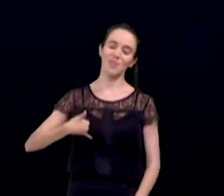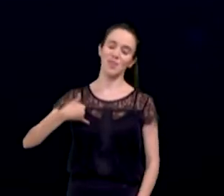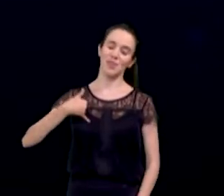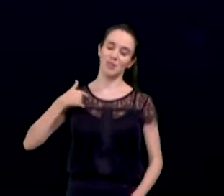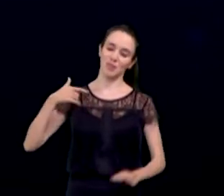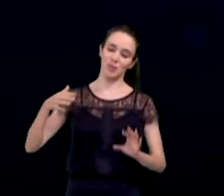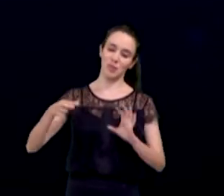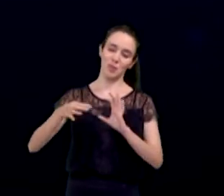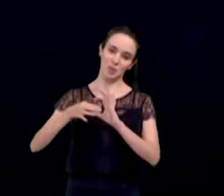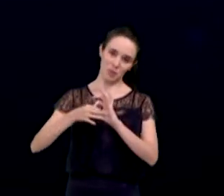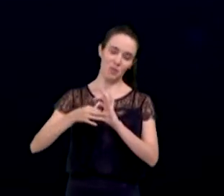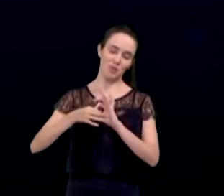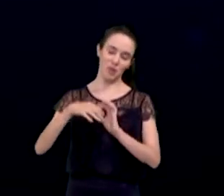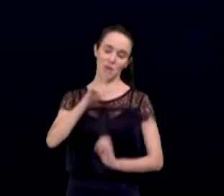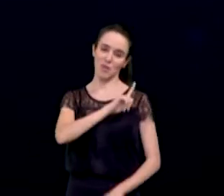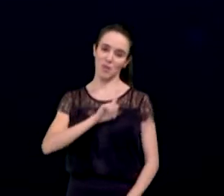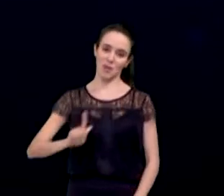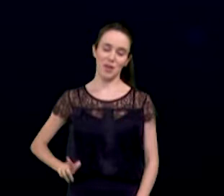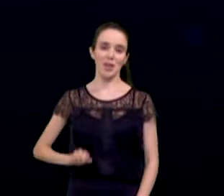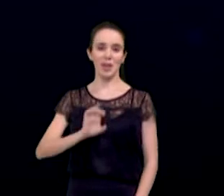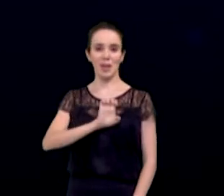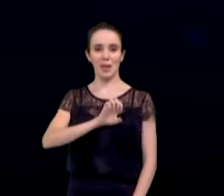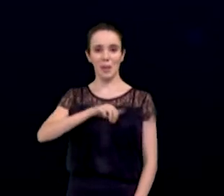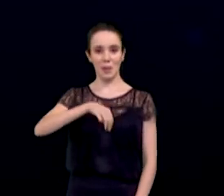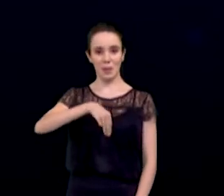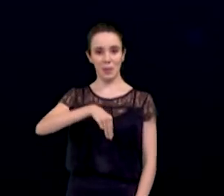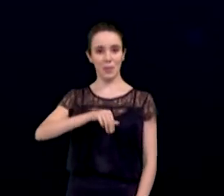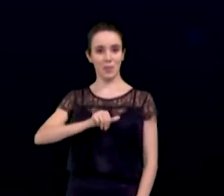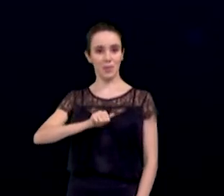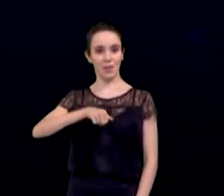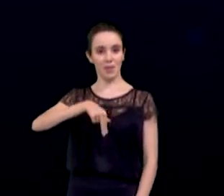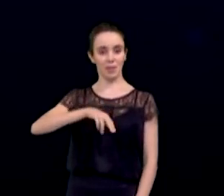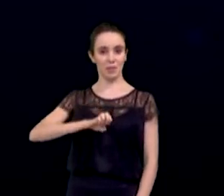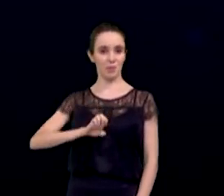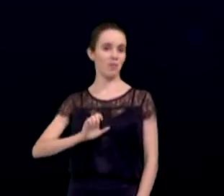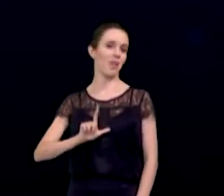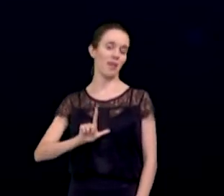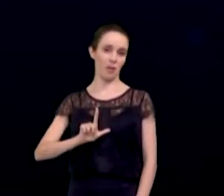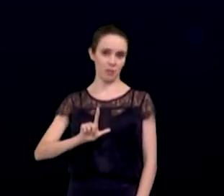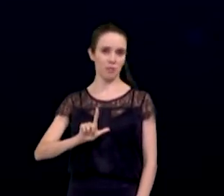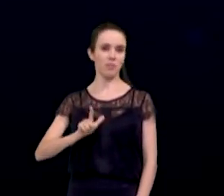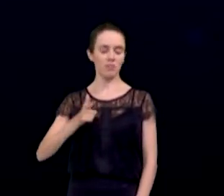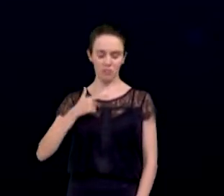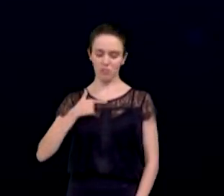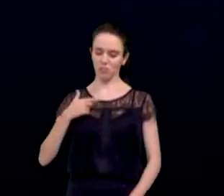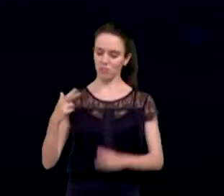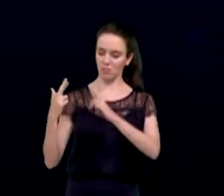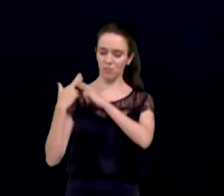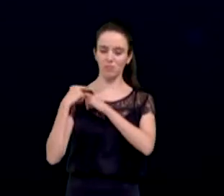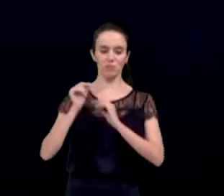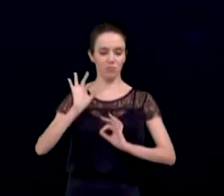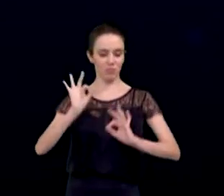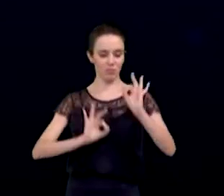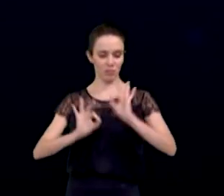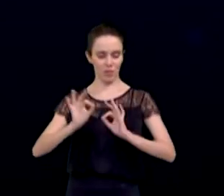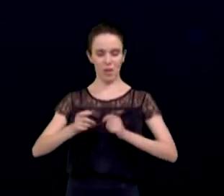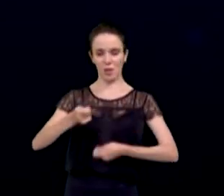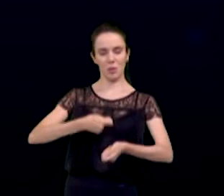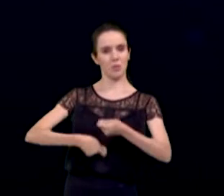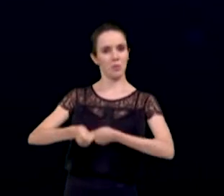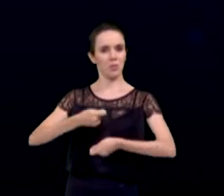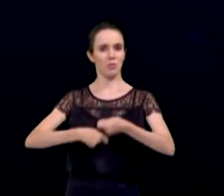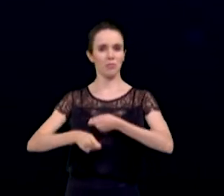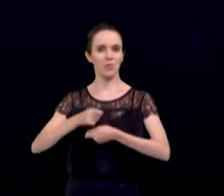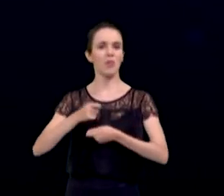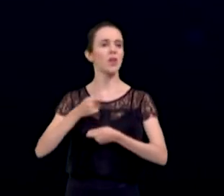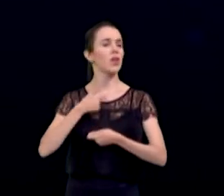prefeito Emanuel Fernandes, do ex-prefeito Emanuel Fernandes. Eu fui responsável pela estruturação do desenvolvimento econômico da cidade, captando